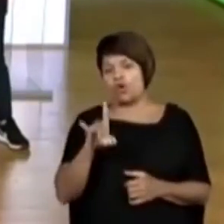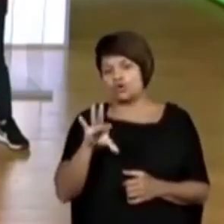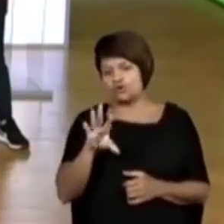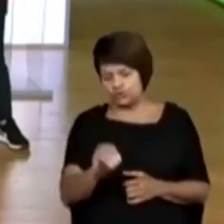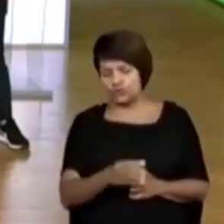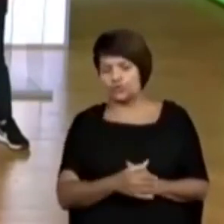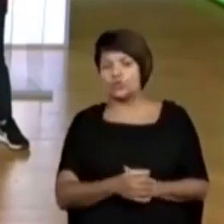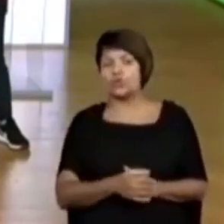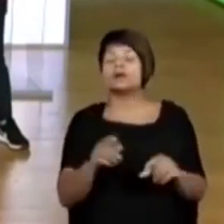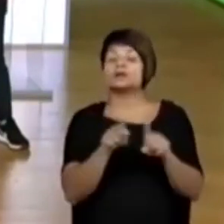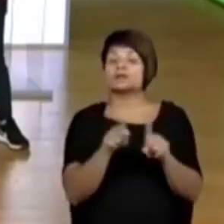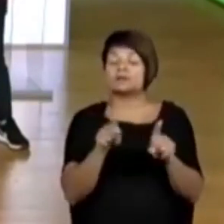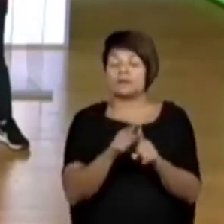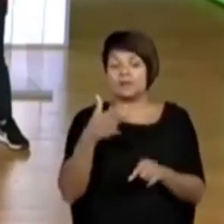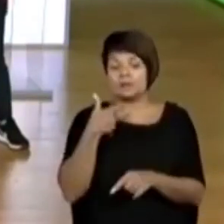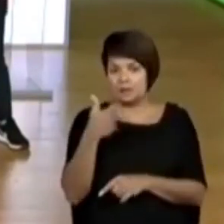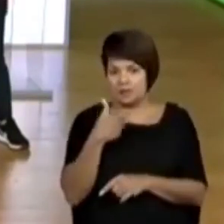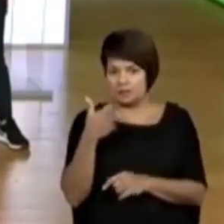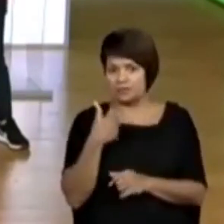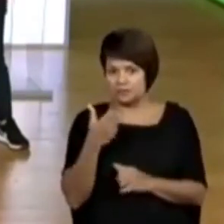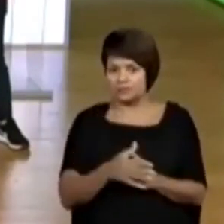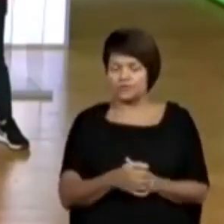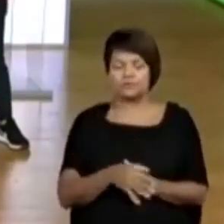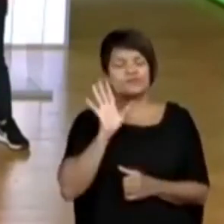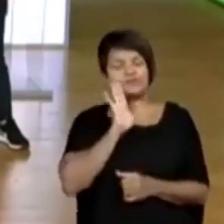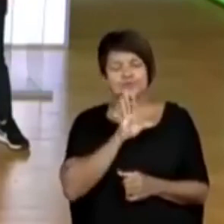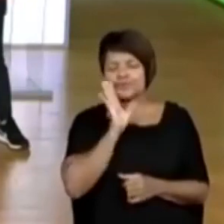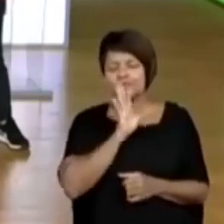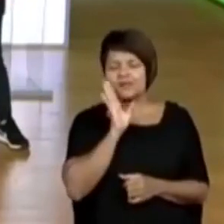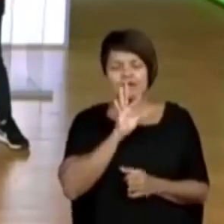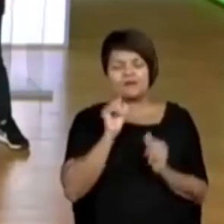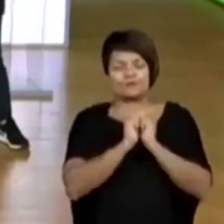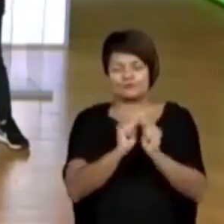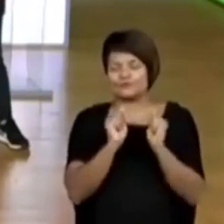como idade, tá bom? Foi muito legal ter vocês na aula de hoje. irei E aí